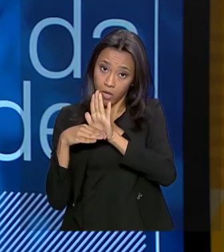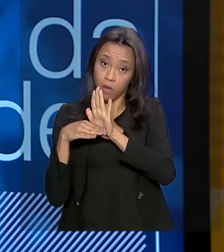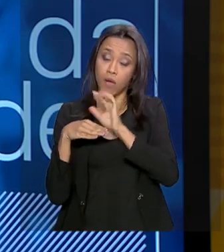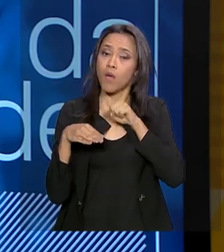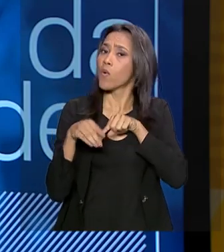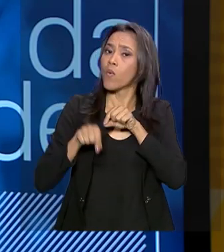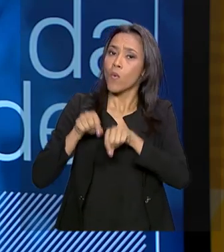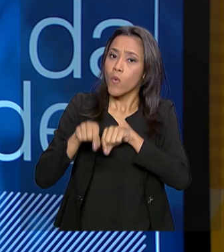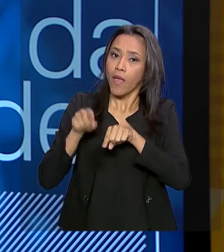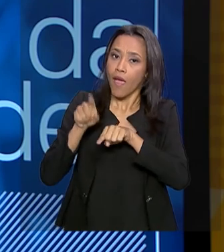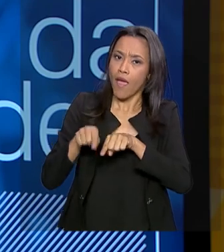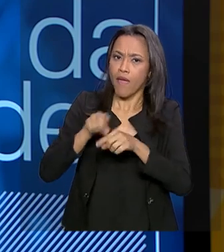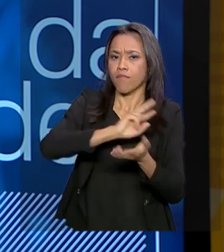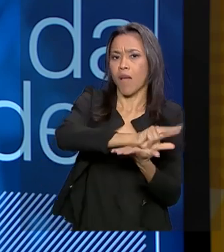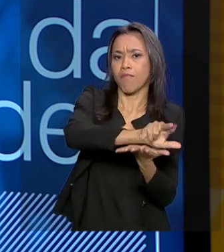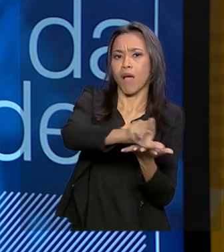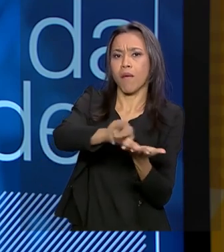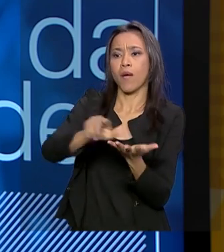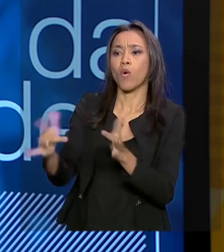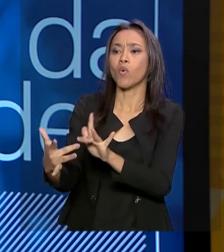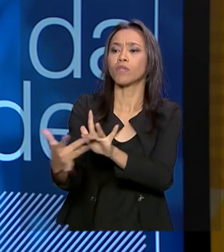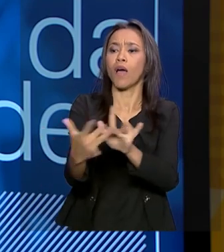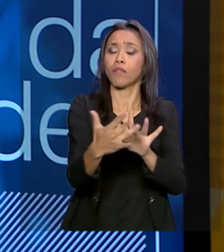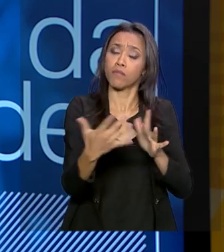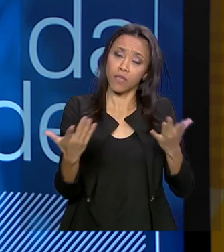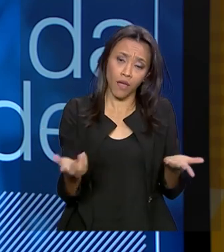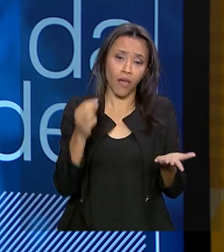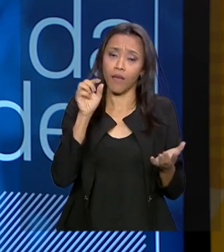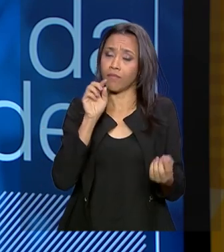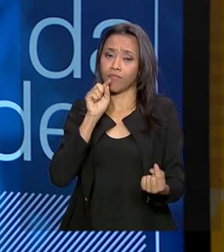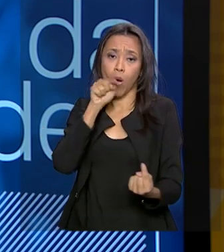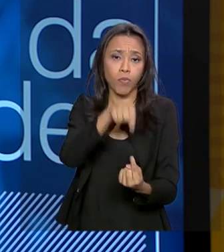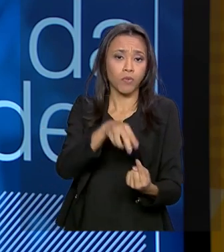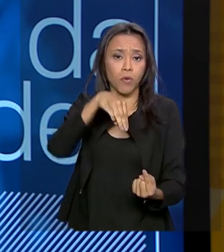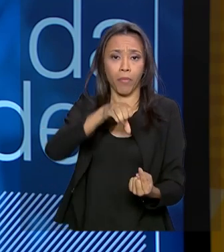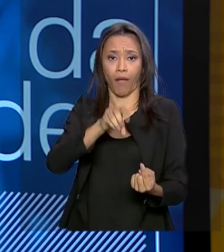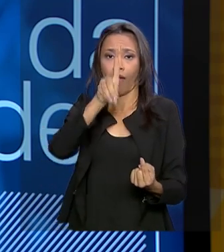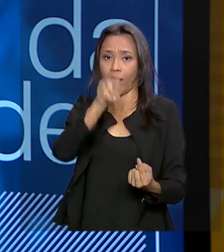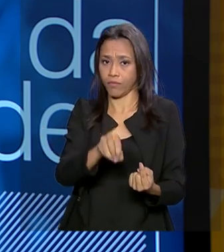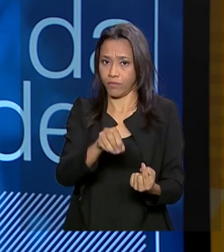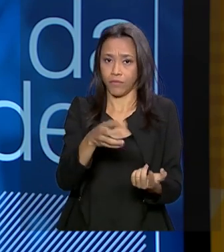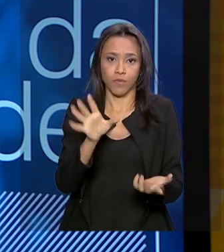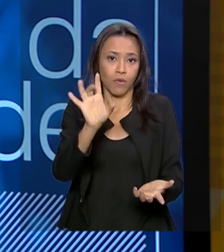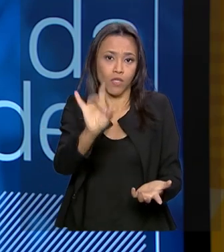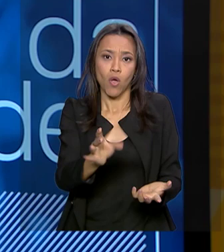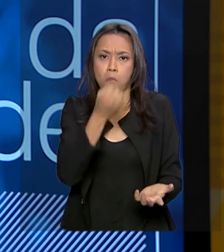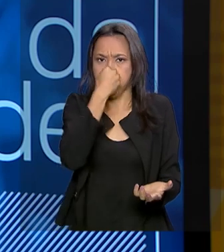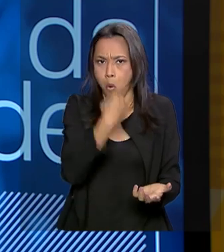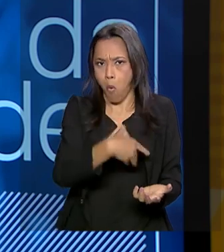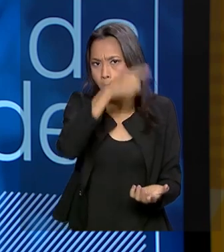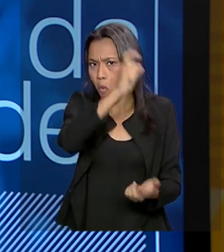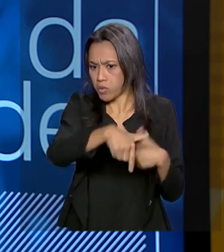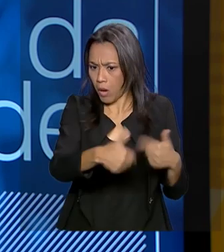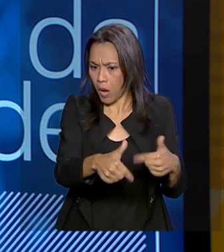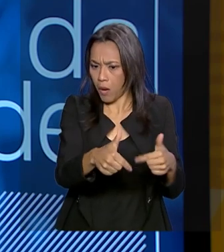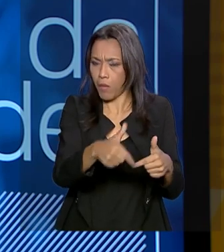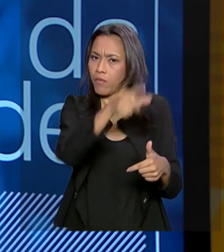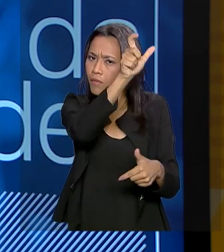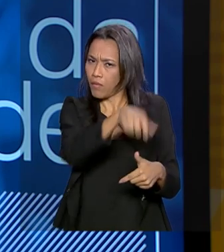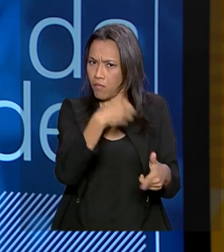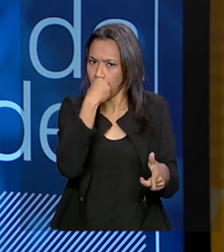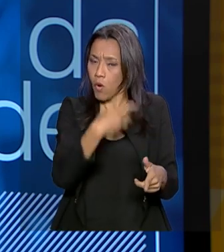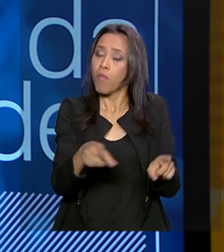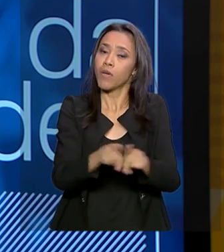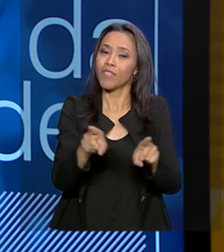ação multidisciplinar, que é tudo que o mercado de trabalho exige. Então, a gente quer formar não só bons trabalhadores, também quanto